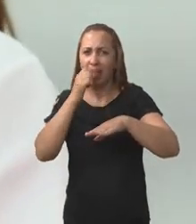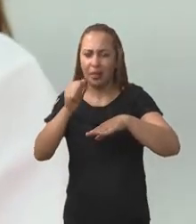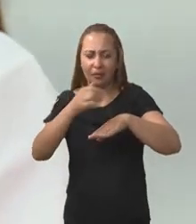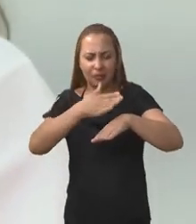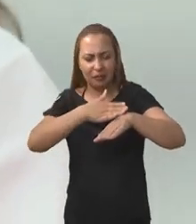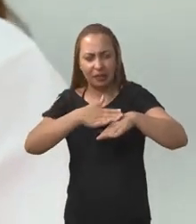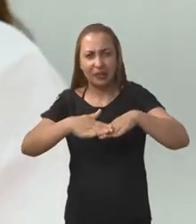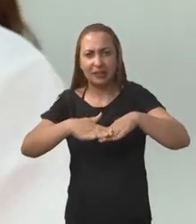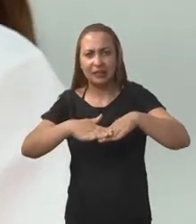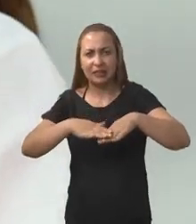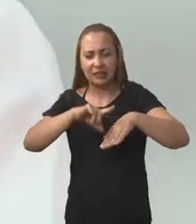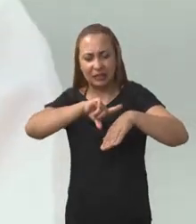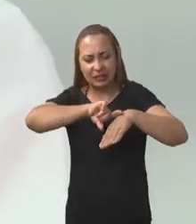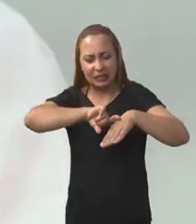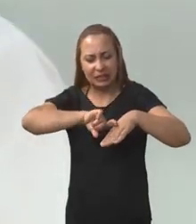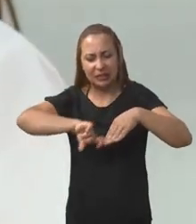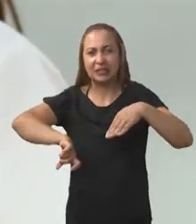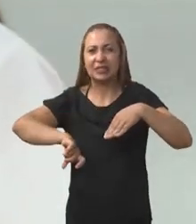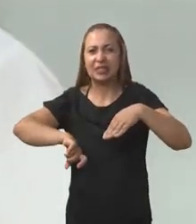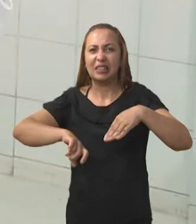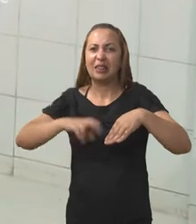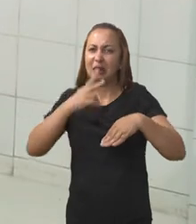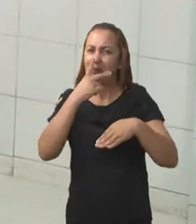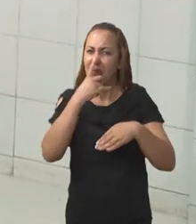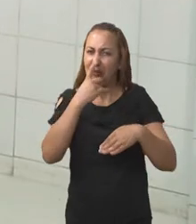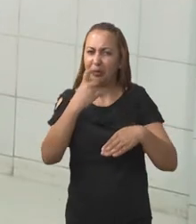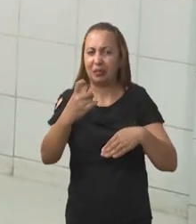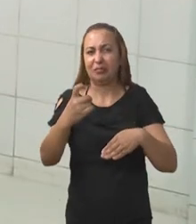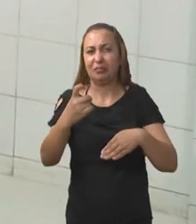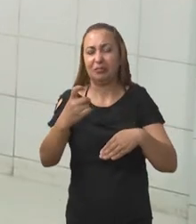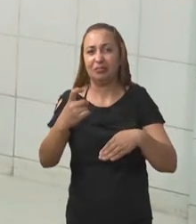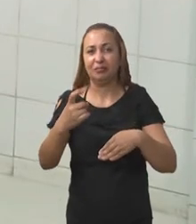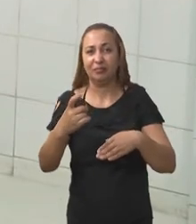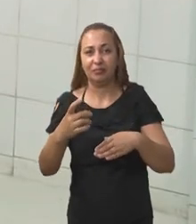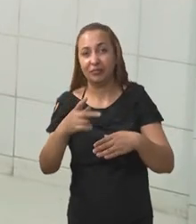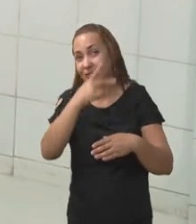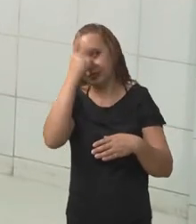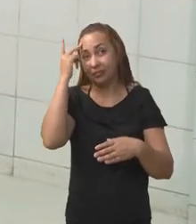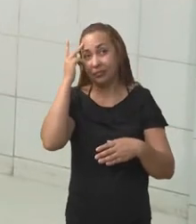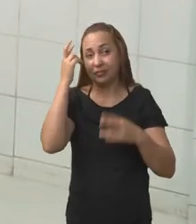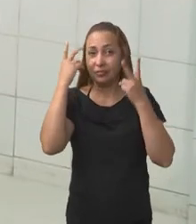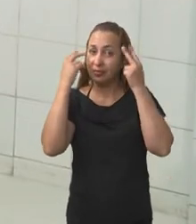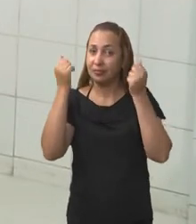dorso da língua, que todo mundo forma. Pessoas que naturalmente